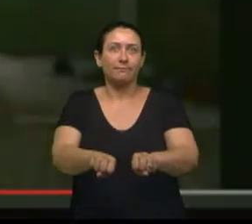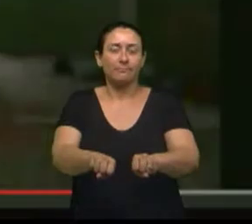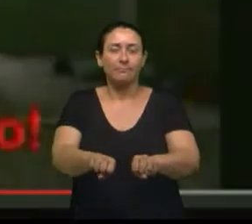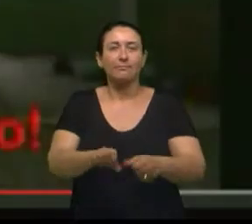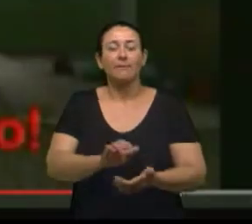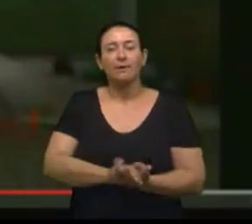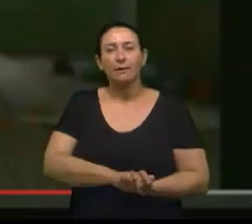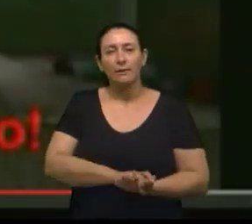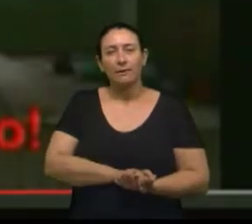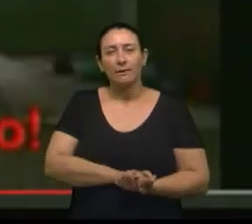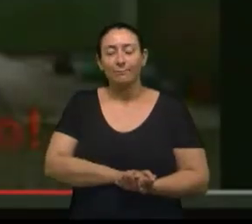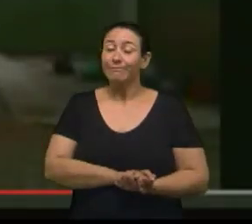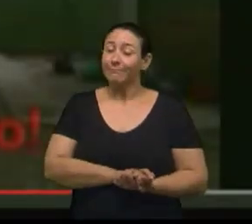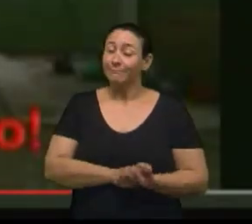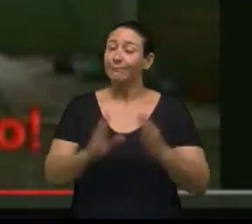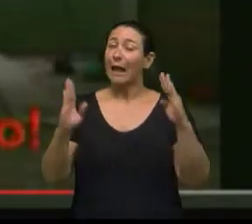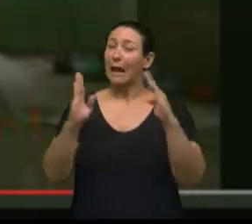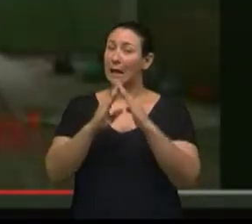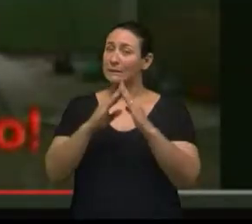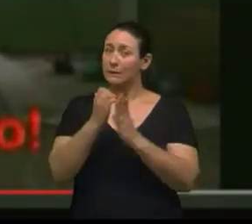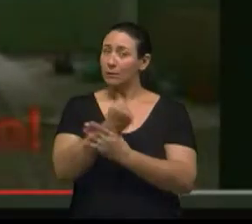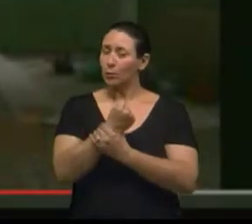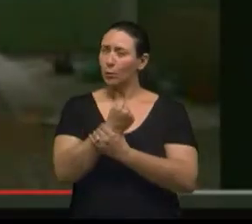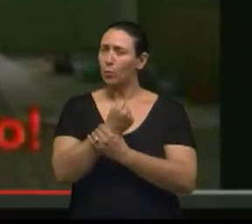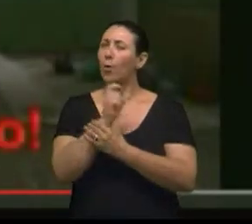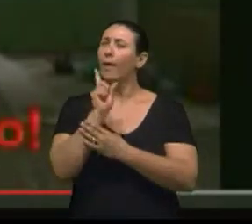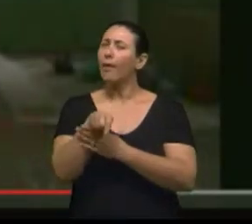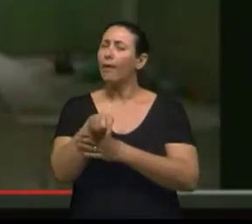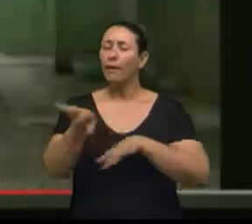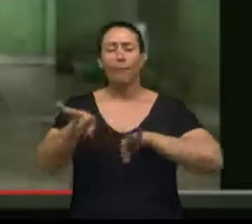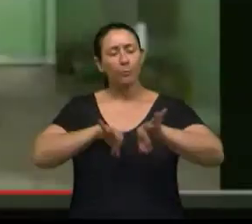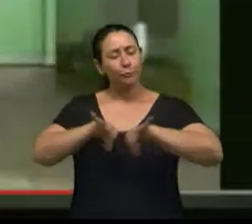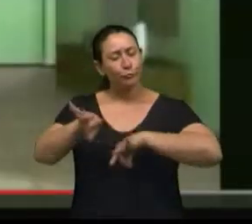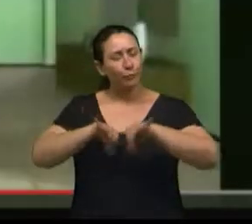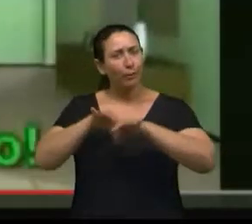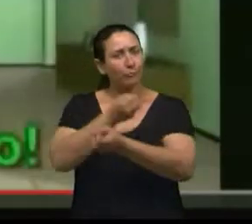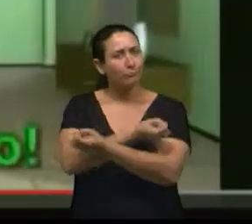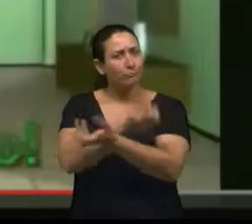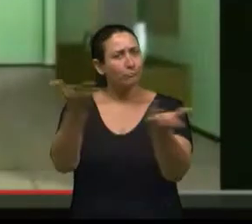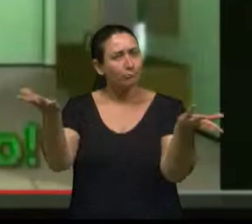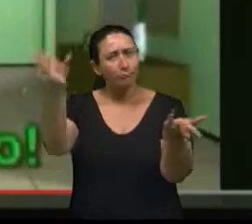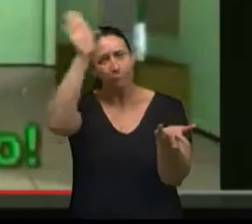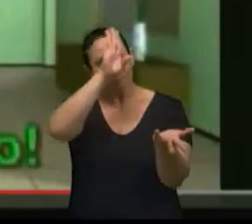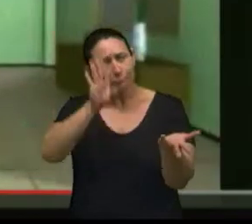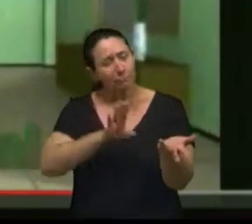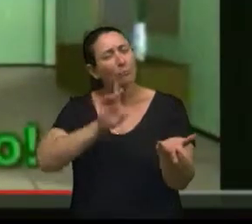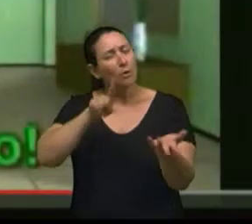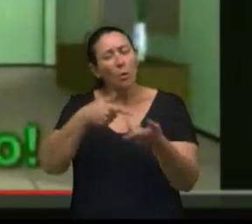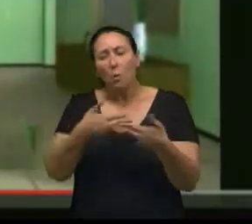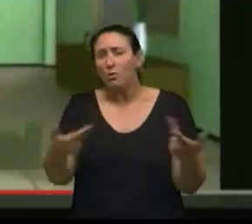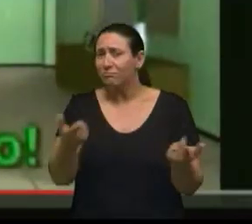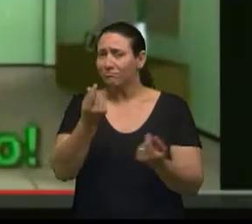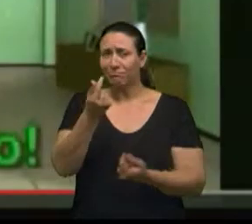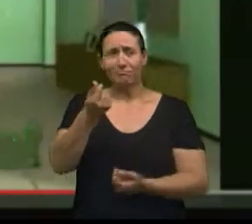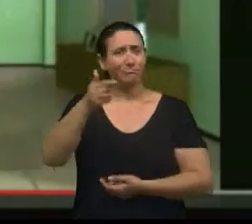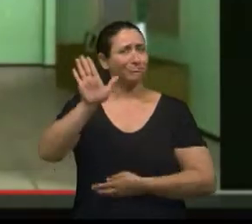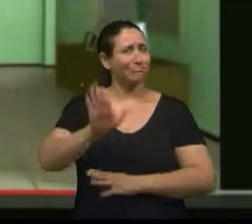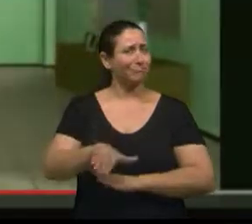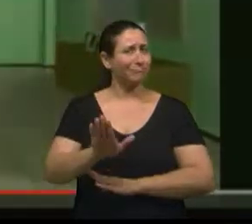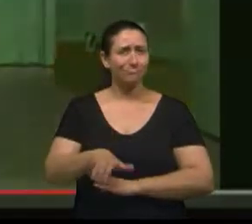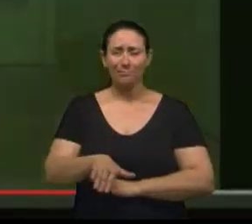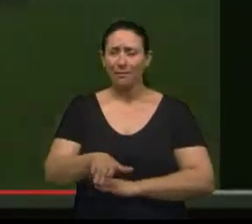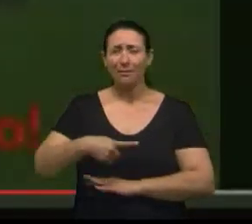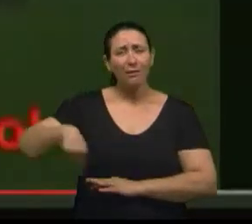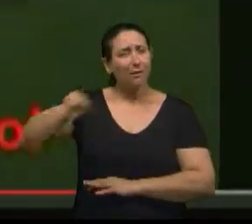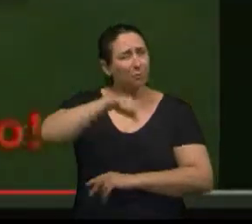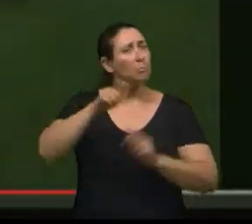Casa Segura é um projeto que apresenta ao cidadão brasileiro medidas simples e de baixo custo que podem ser